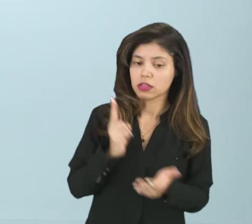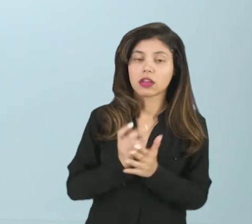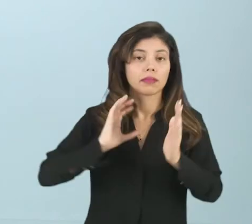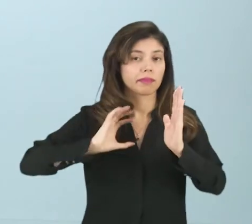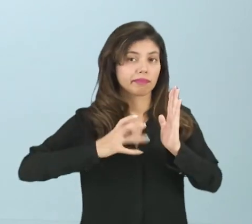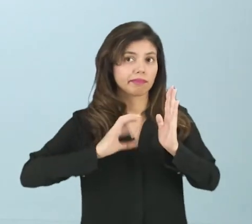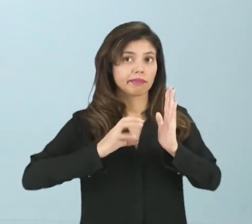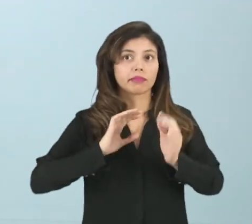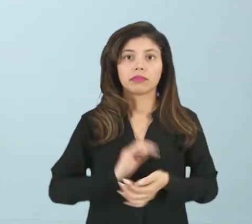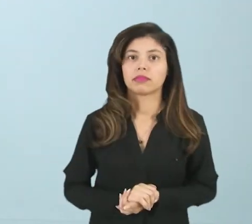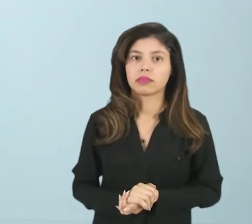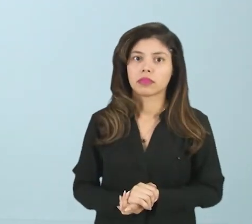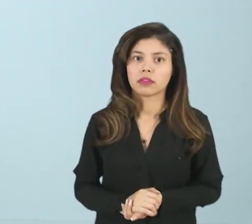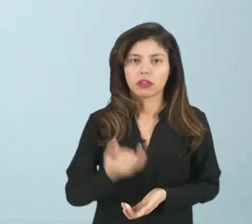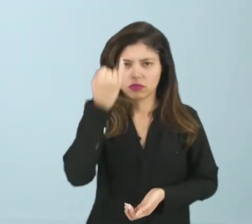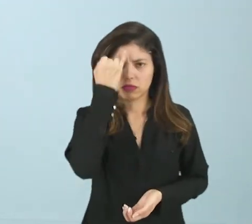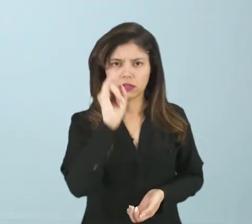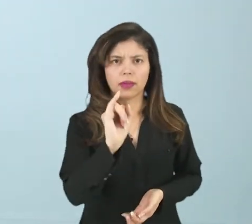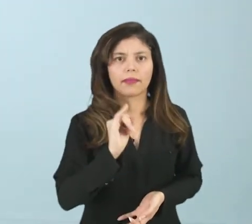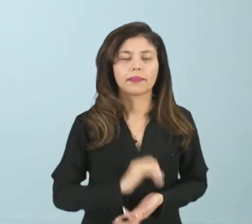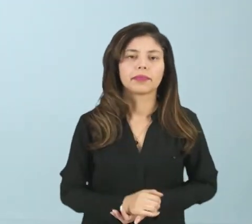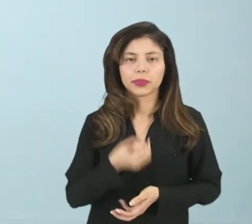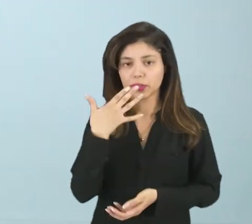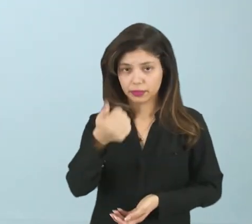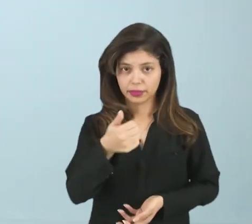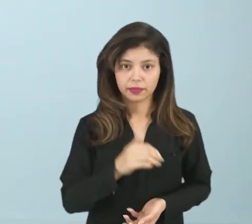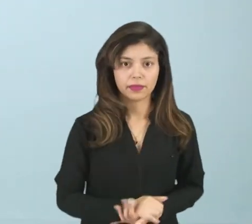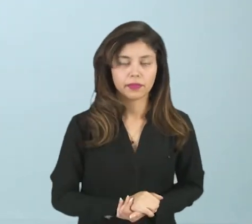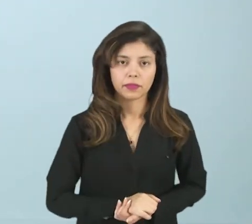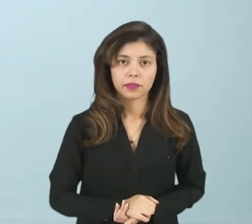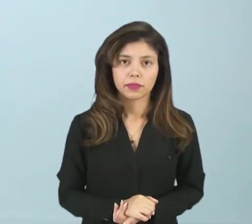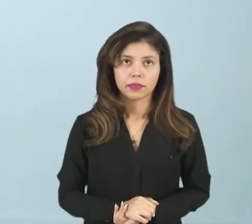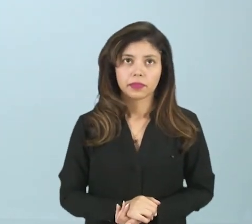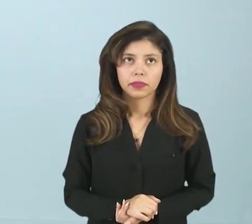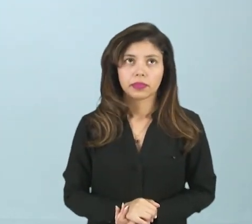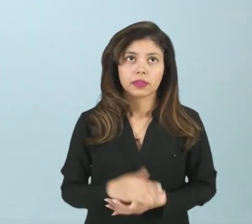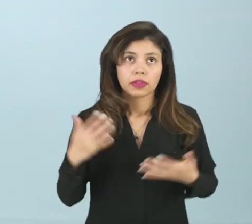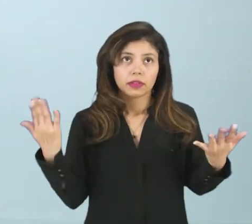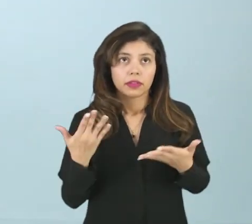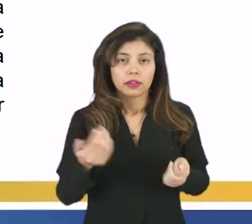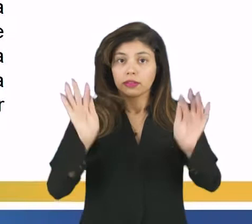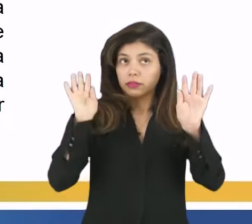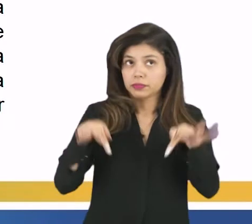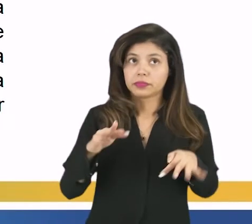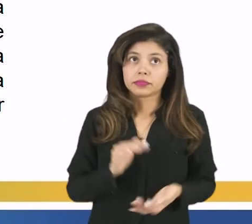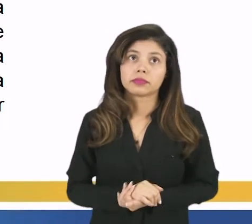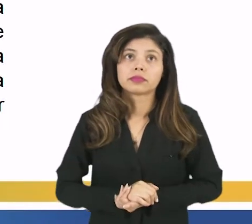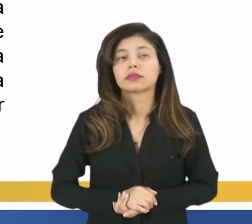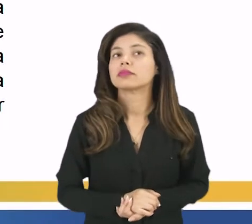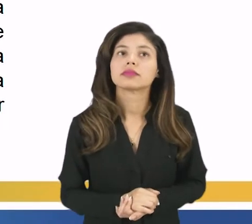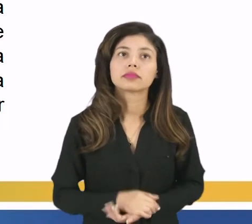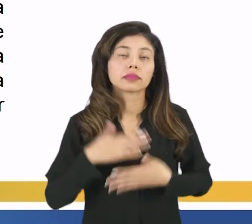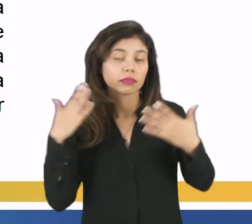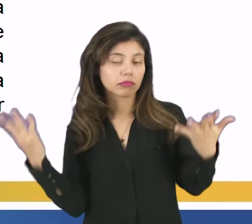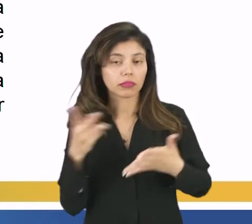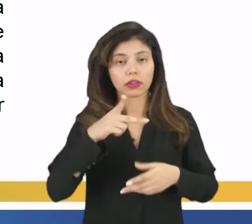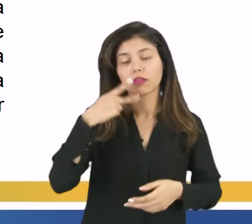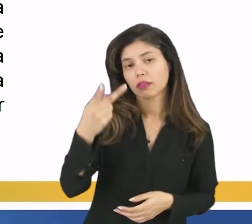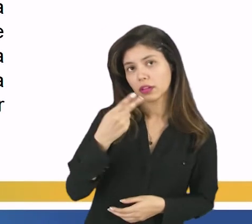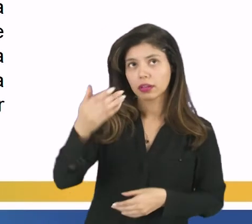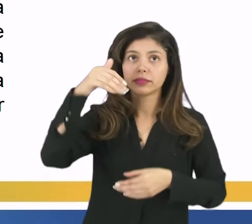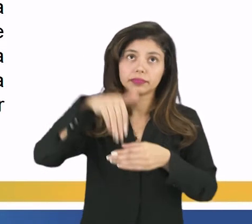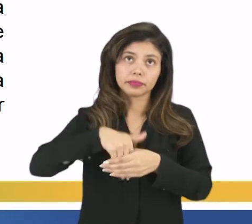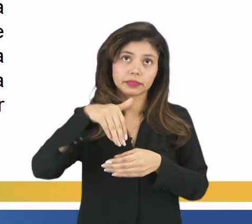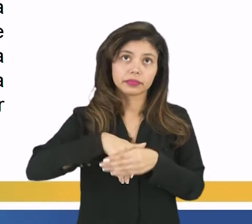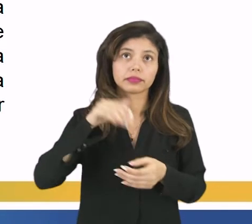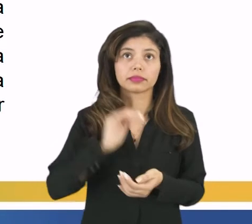partidos, os partidos defendem as suas ideias. Tudo bem? Então, vamos lá, conclusão. Portanto, ao falar sobre